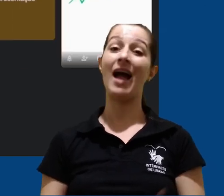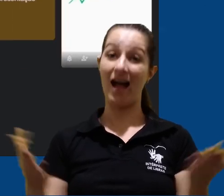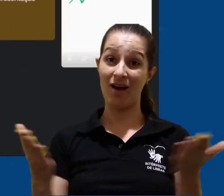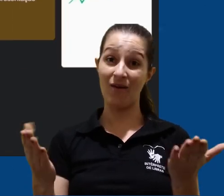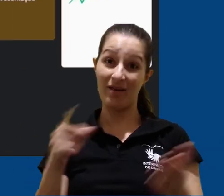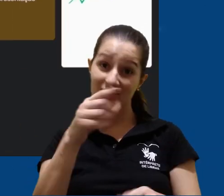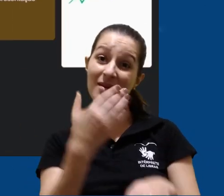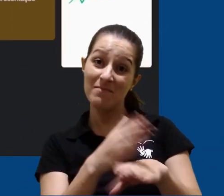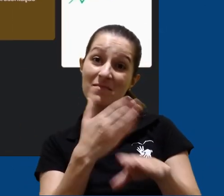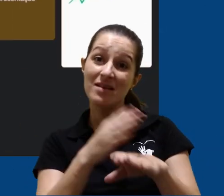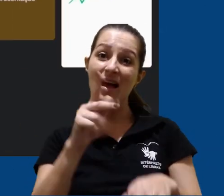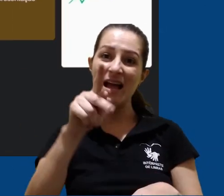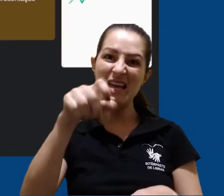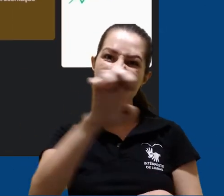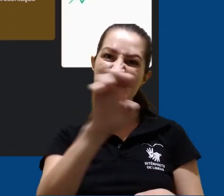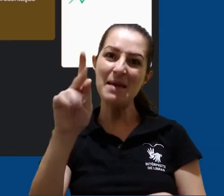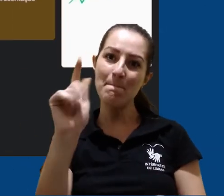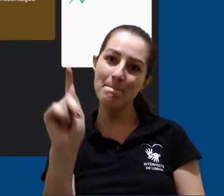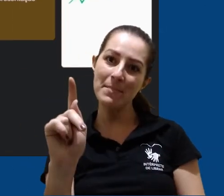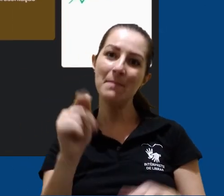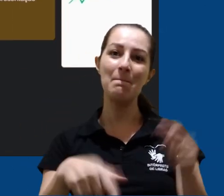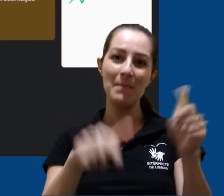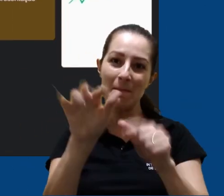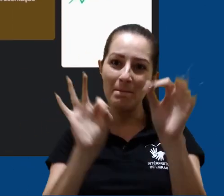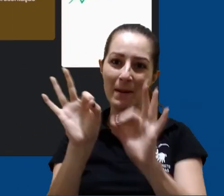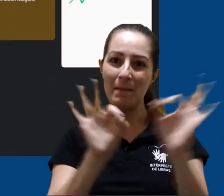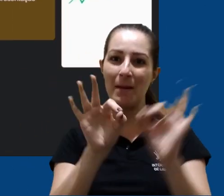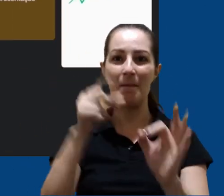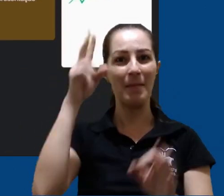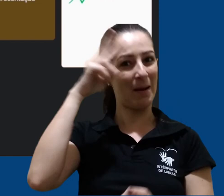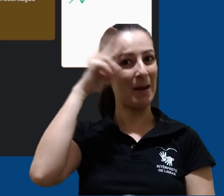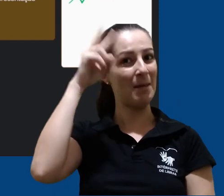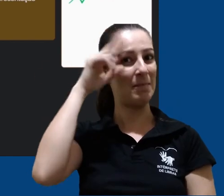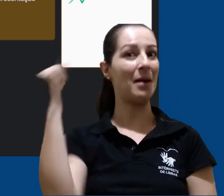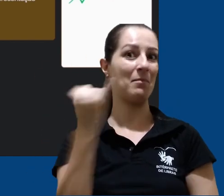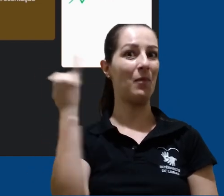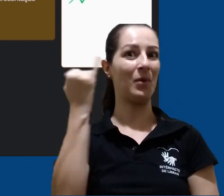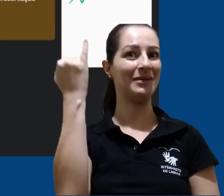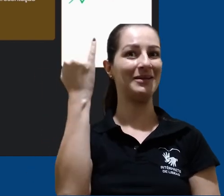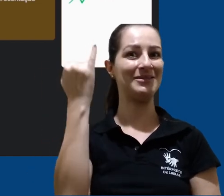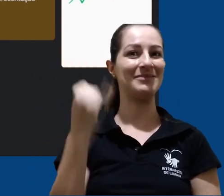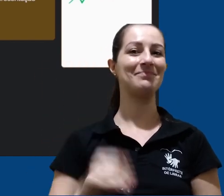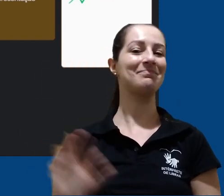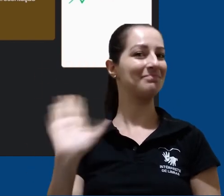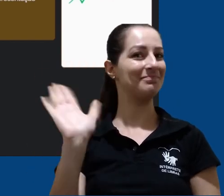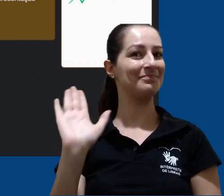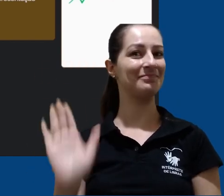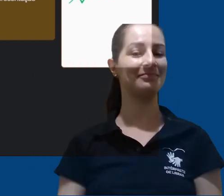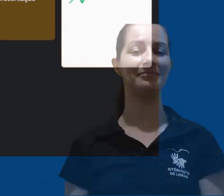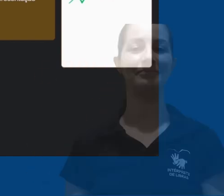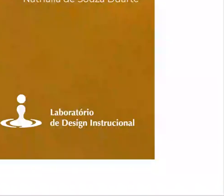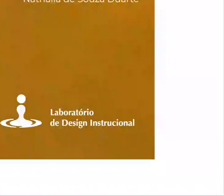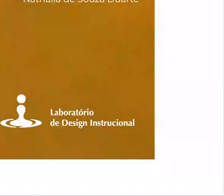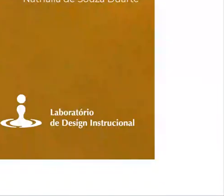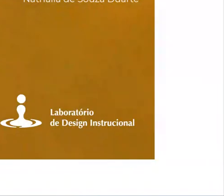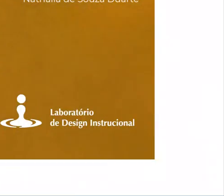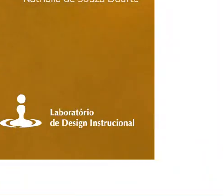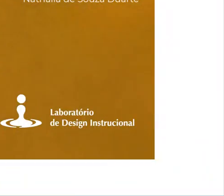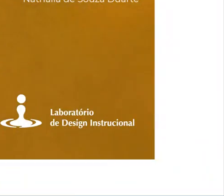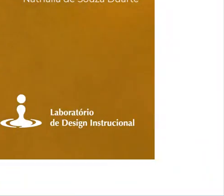Bom, agora é só manter o seu KIP organizado para não esquecer de nenhuma tarefa importante. Até o próximo vídeo.